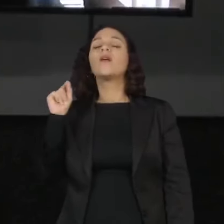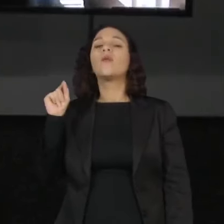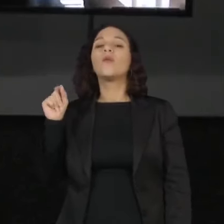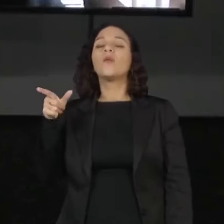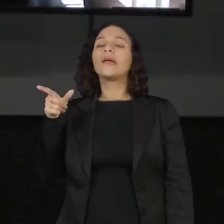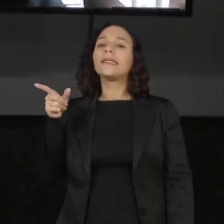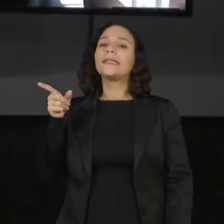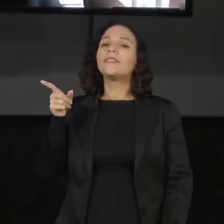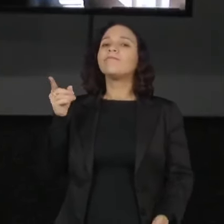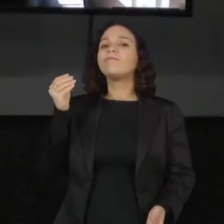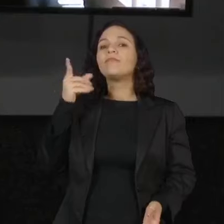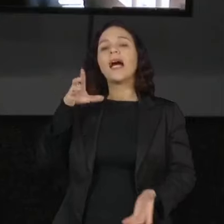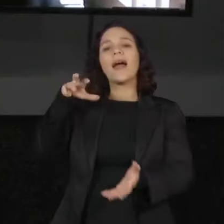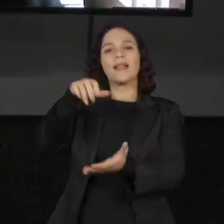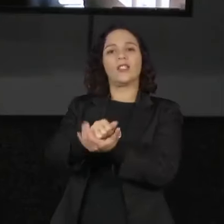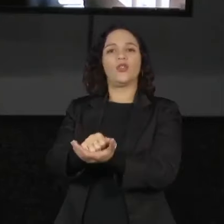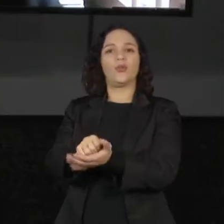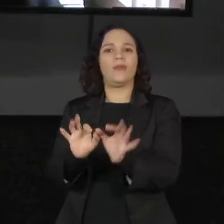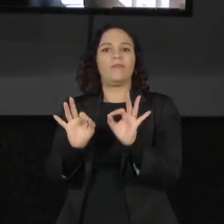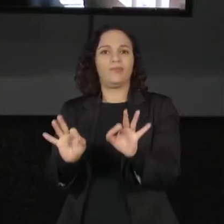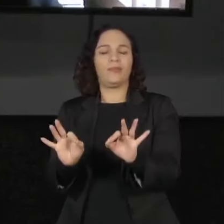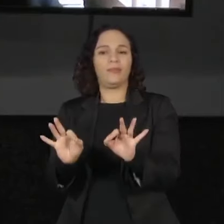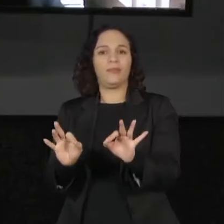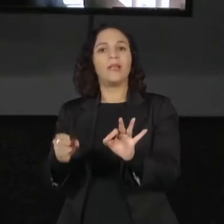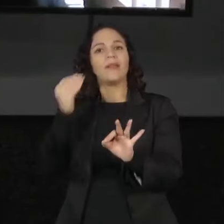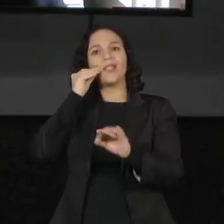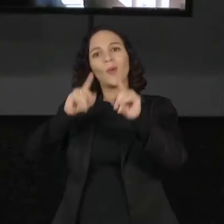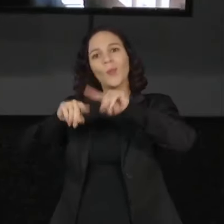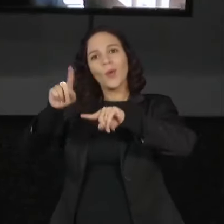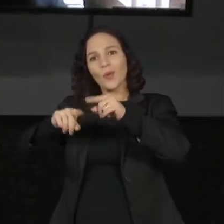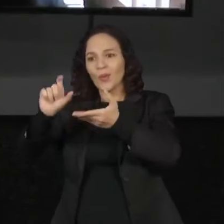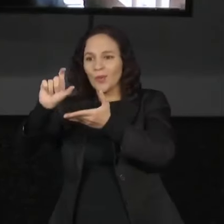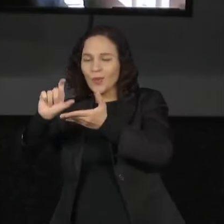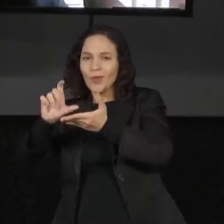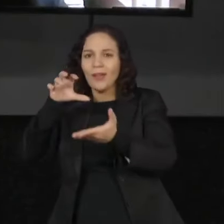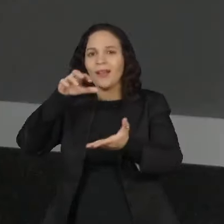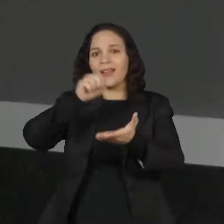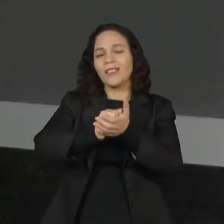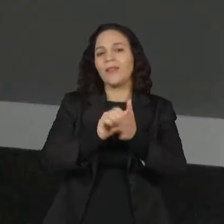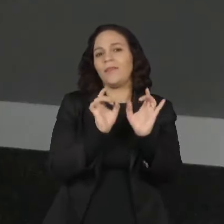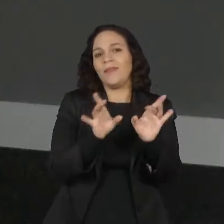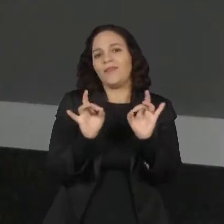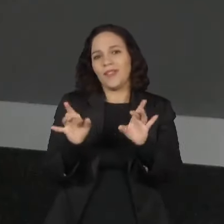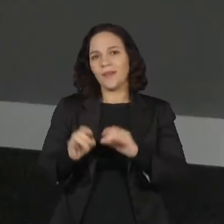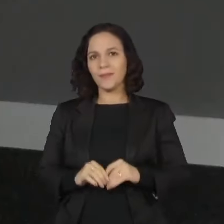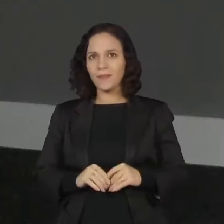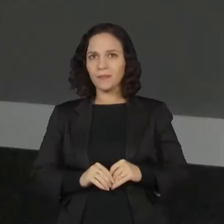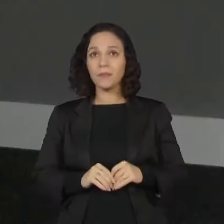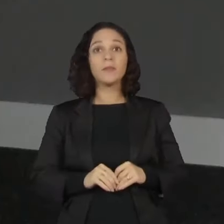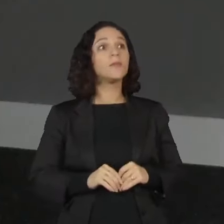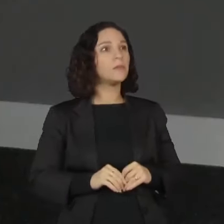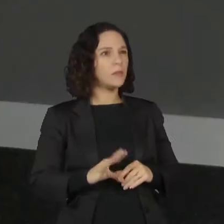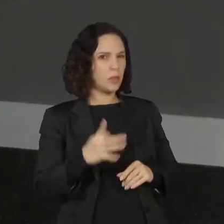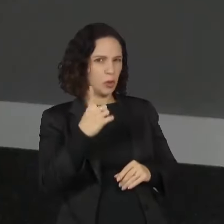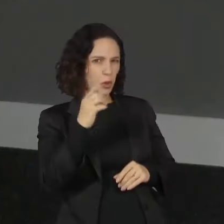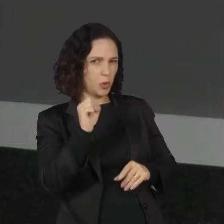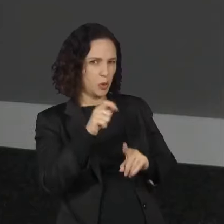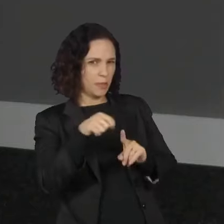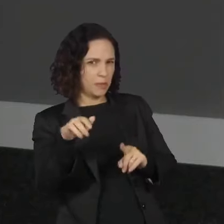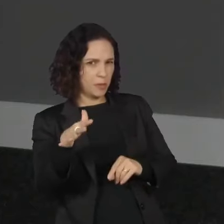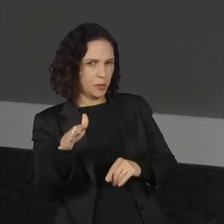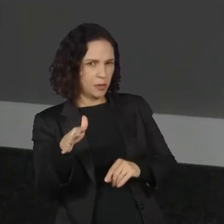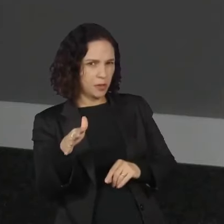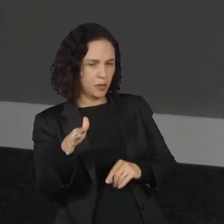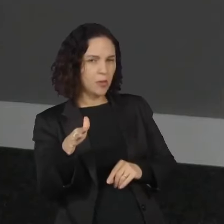trial de registro, quer dizer, levar já o produto para registro comercial. Isso o senhor está falando de 18 meses, né?